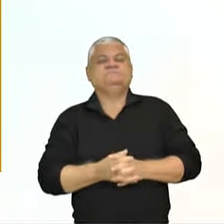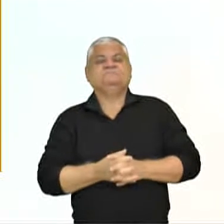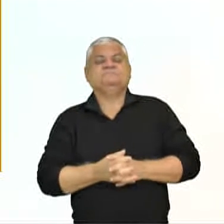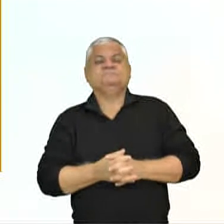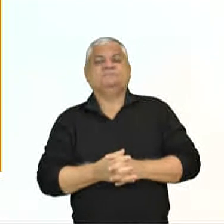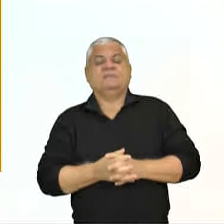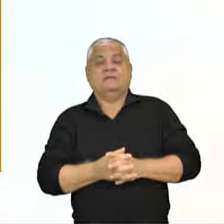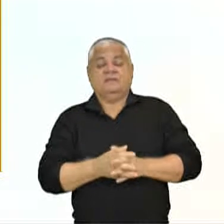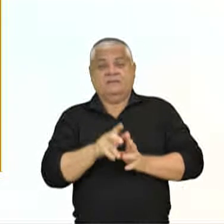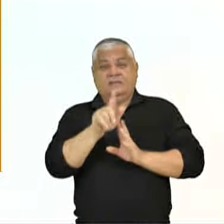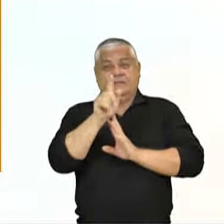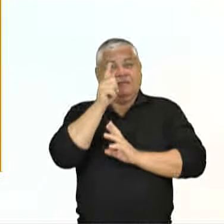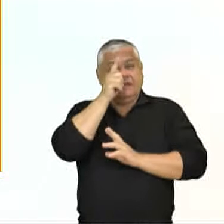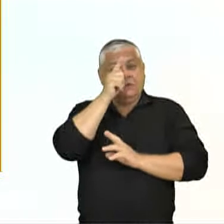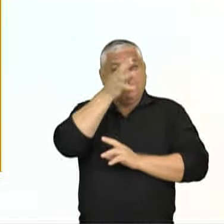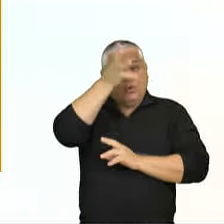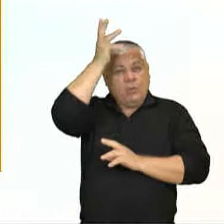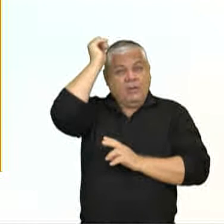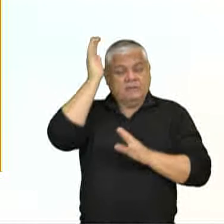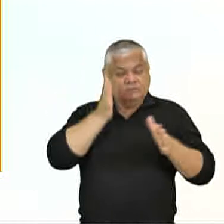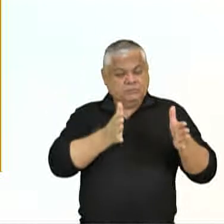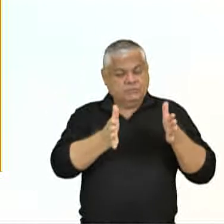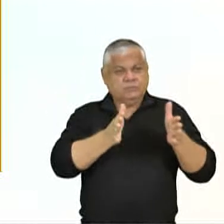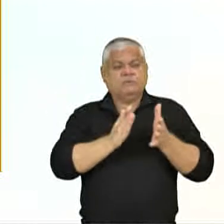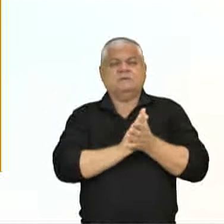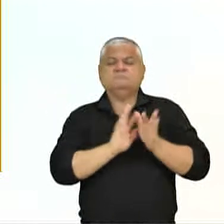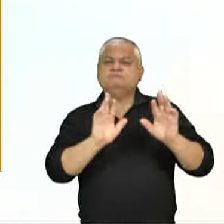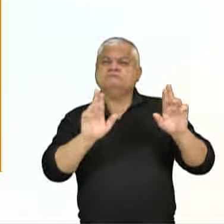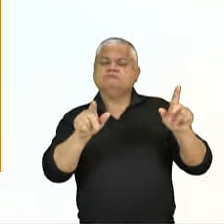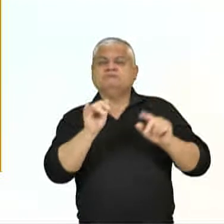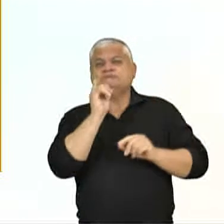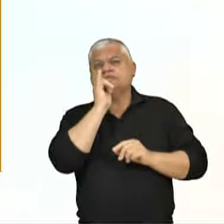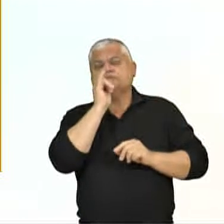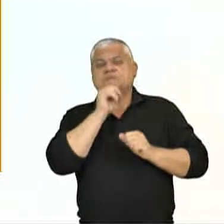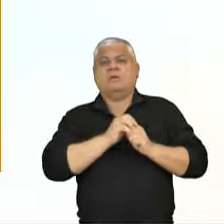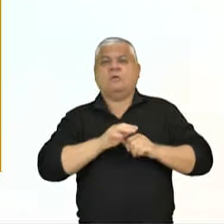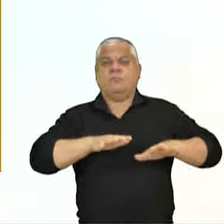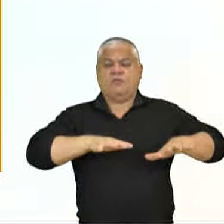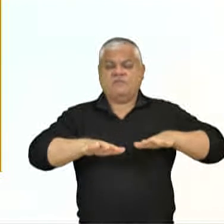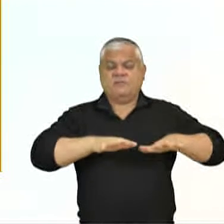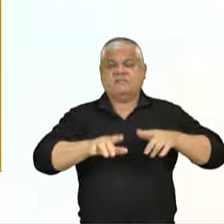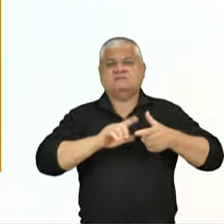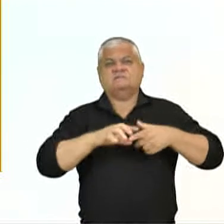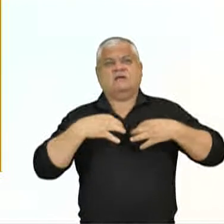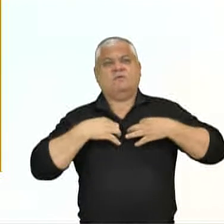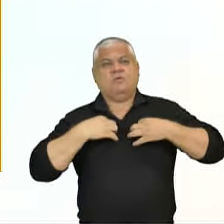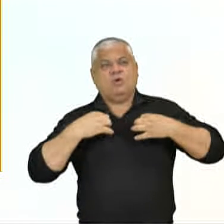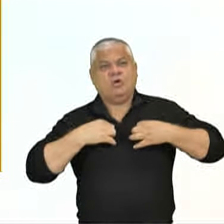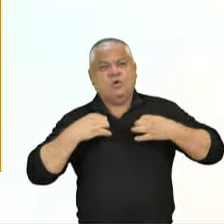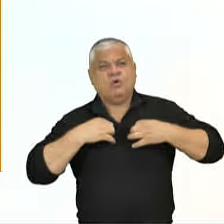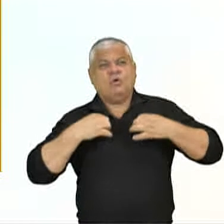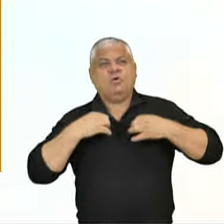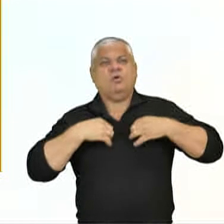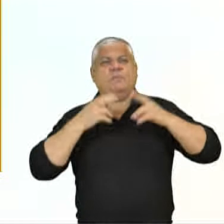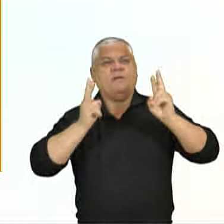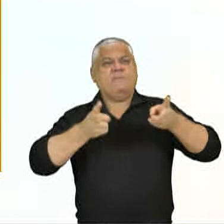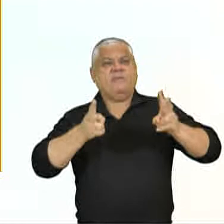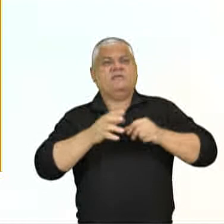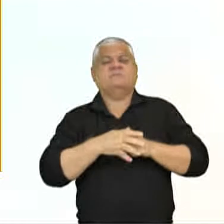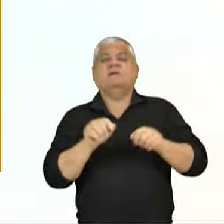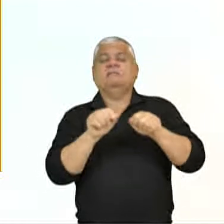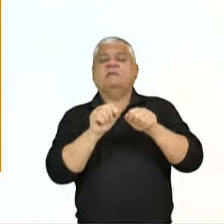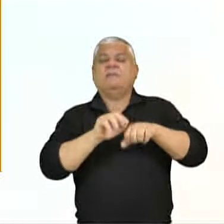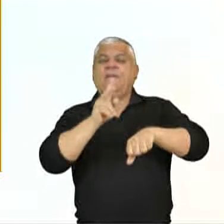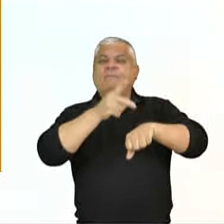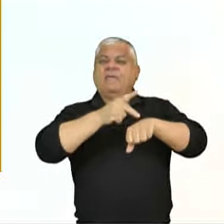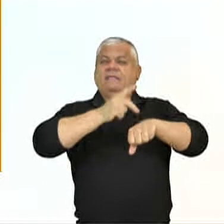Período greco-romano. As diferenças são muito pequenas, como, por exemplo, a movimentação, as roupas, pois a proporção utilizada é a mesma e o estilo feito em mármore